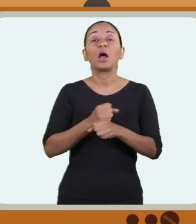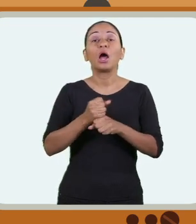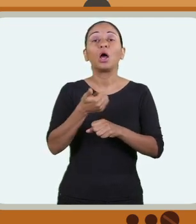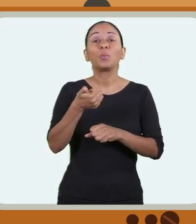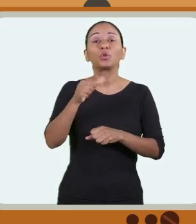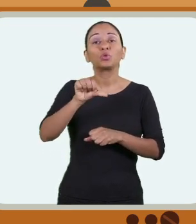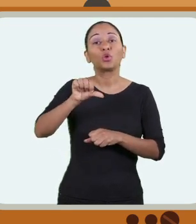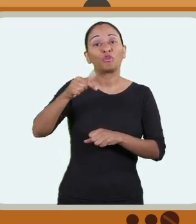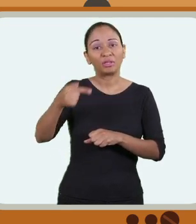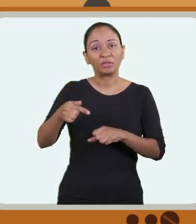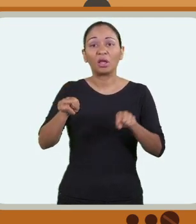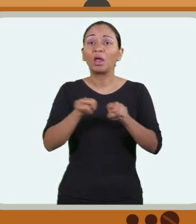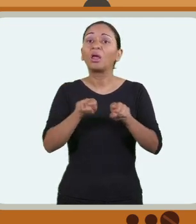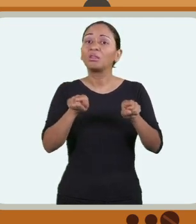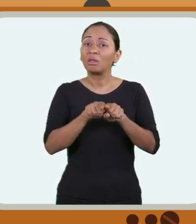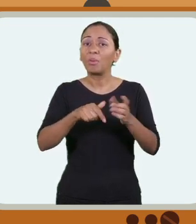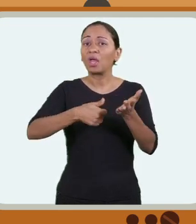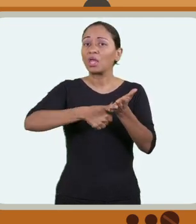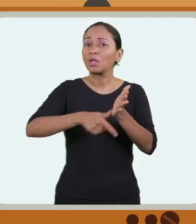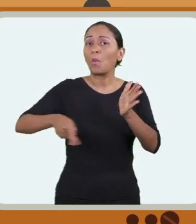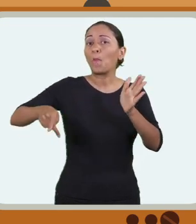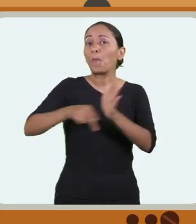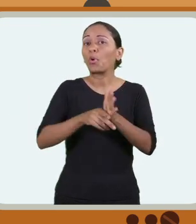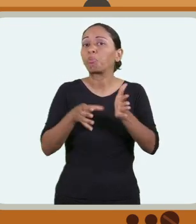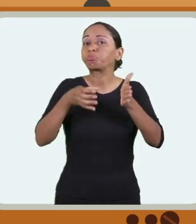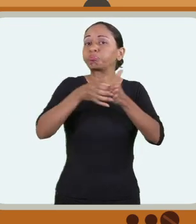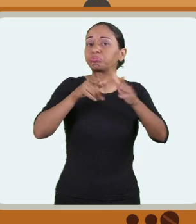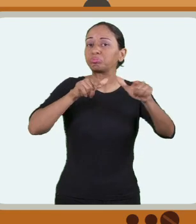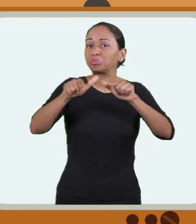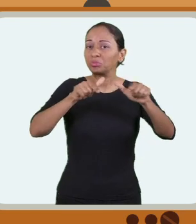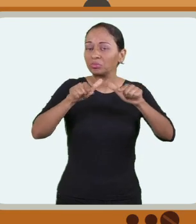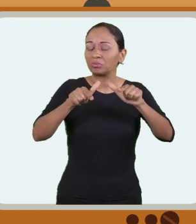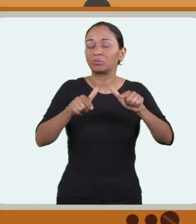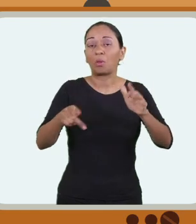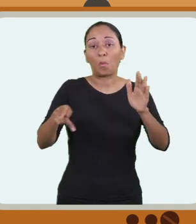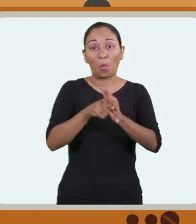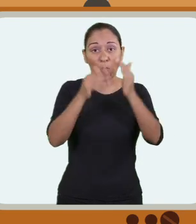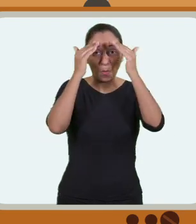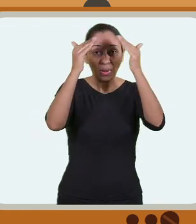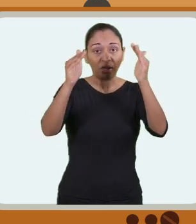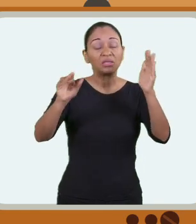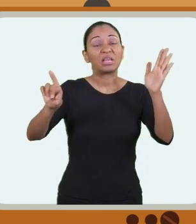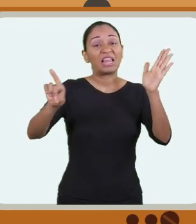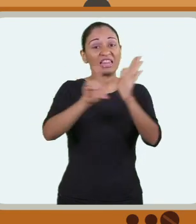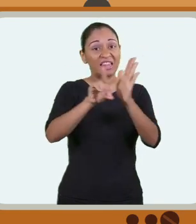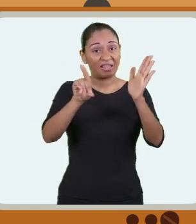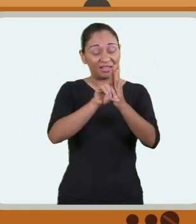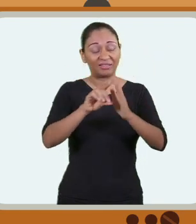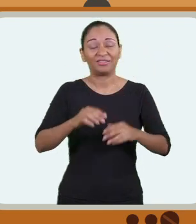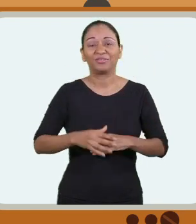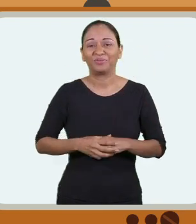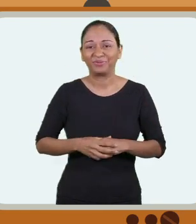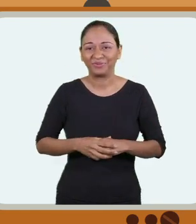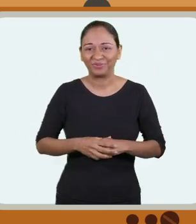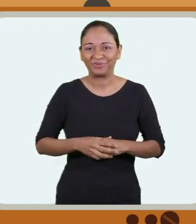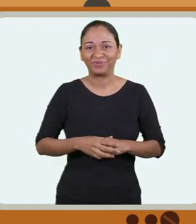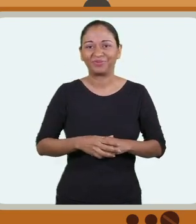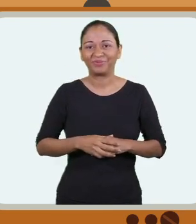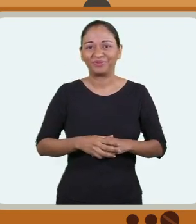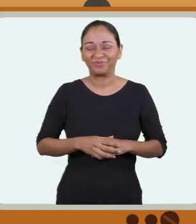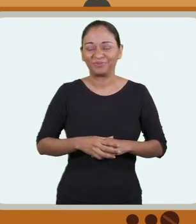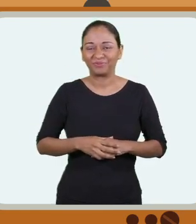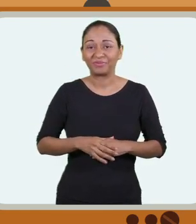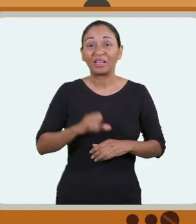de 1997, e Identidade Funcional, em consonância com o Decreto nº 5.703, de 15 de